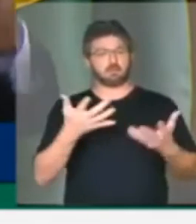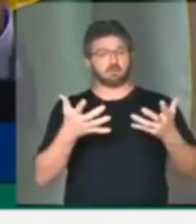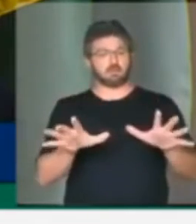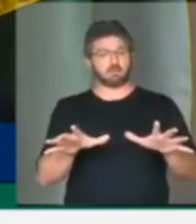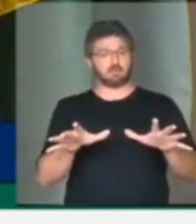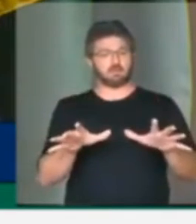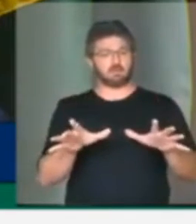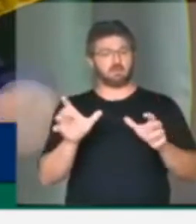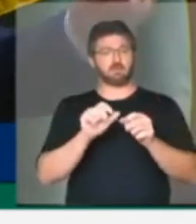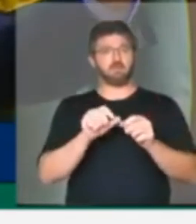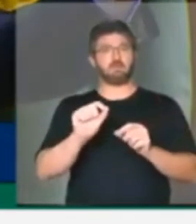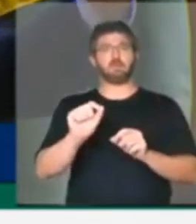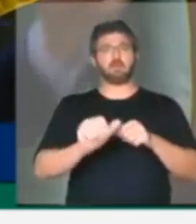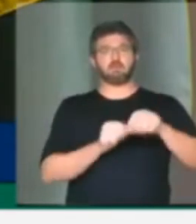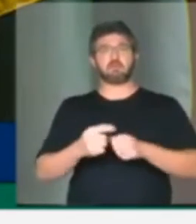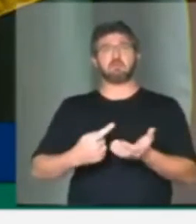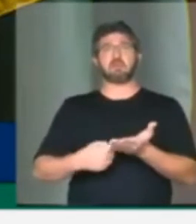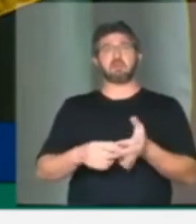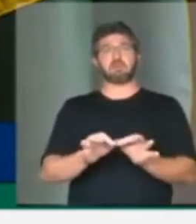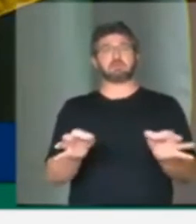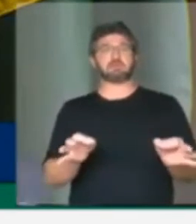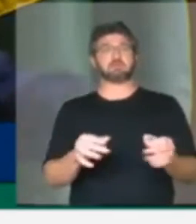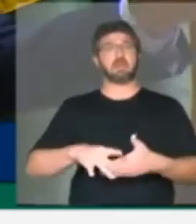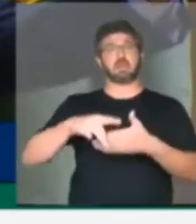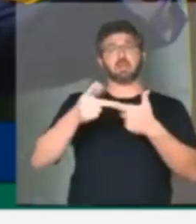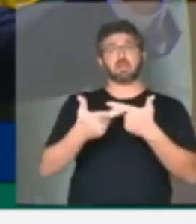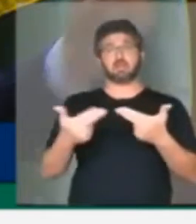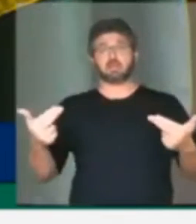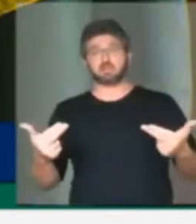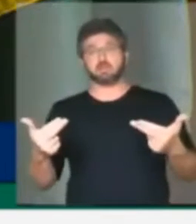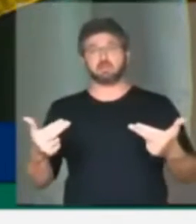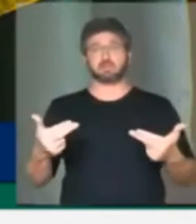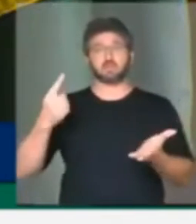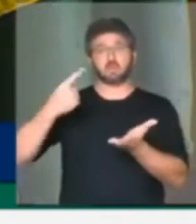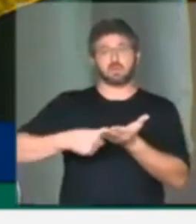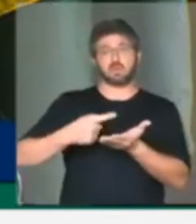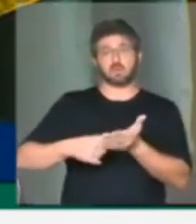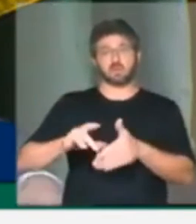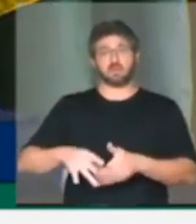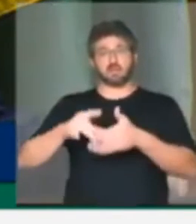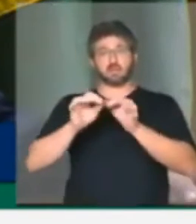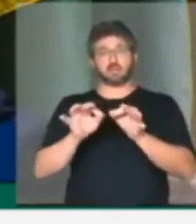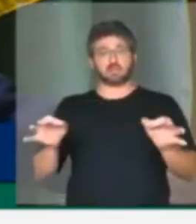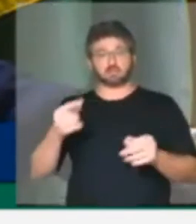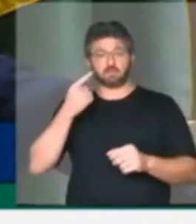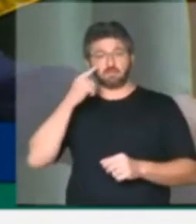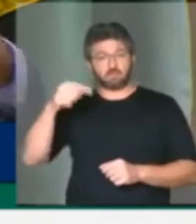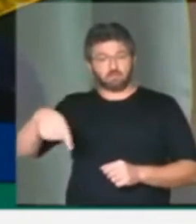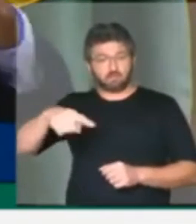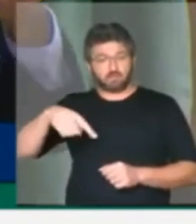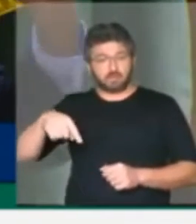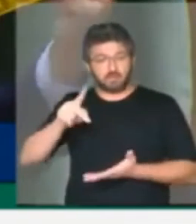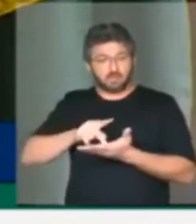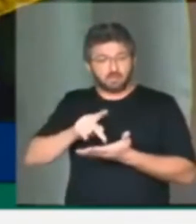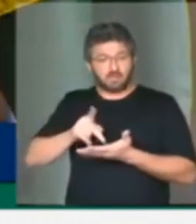transforme nisso num mero acordo de lideranças, num mero acordo onde a gente vai ver aqui, na verdade,